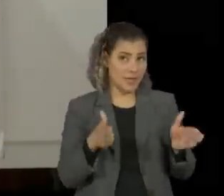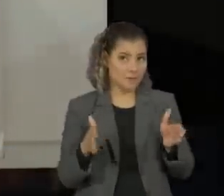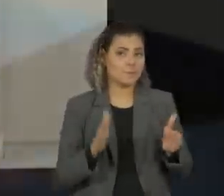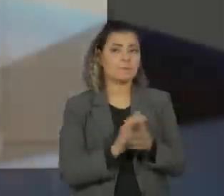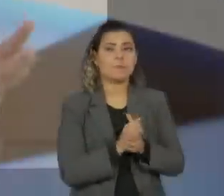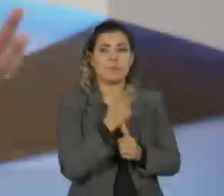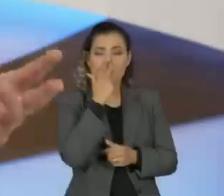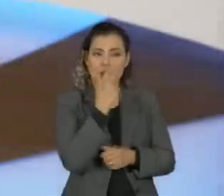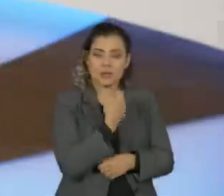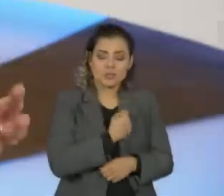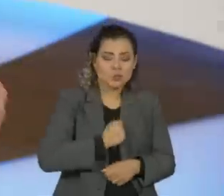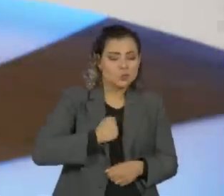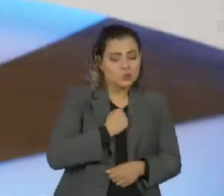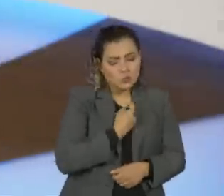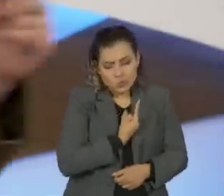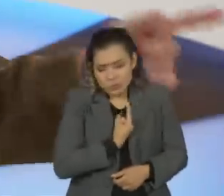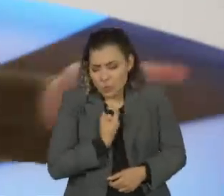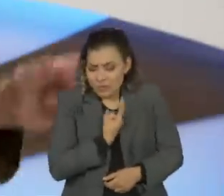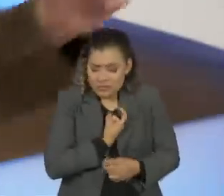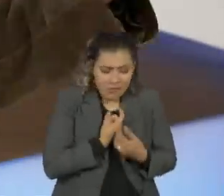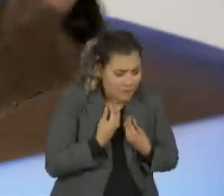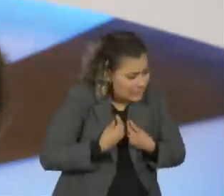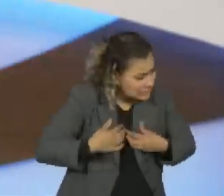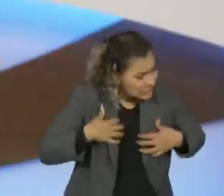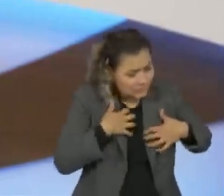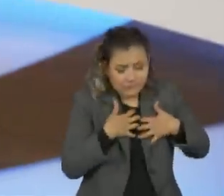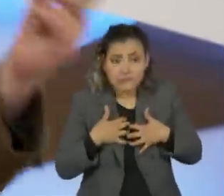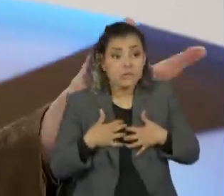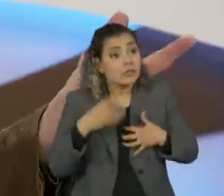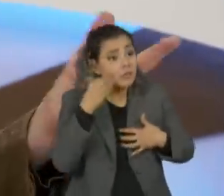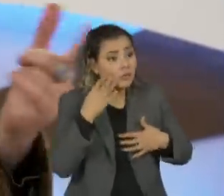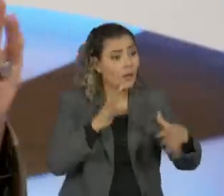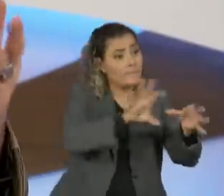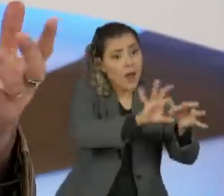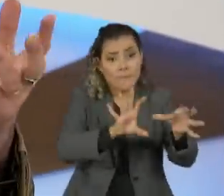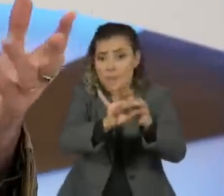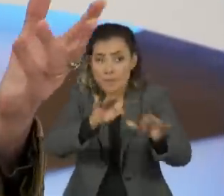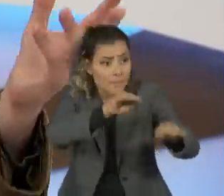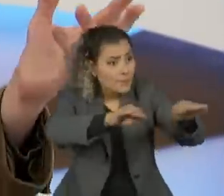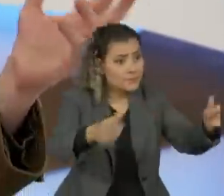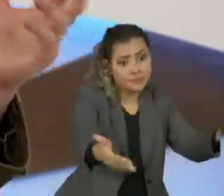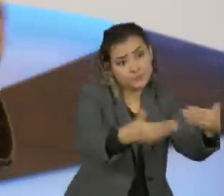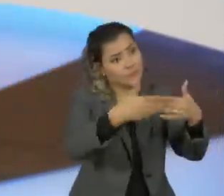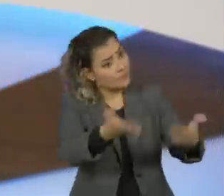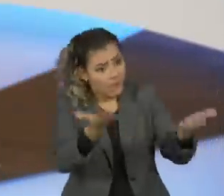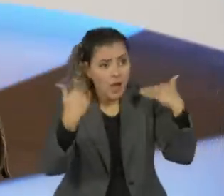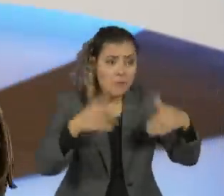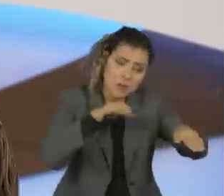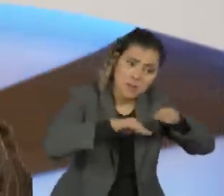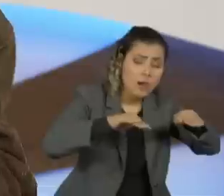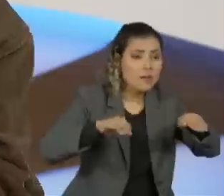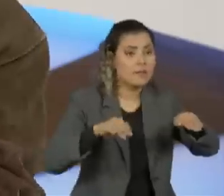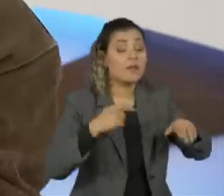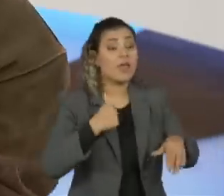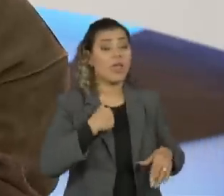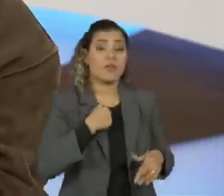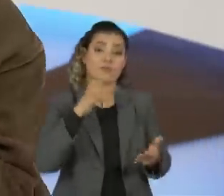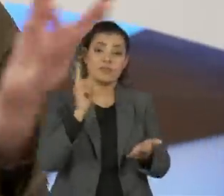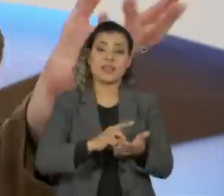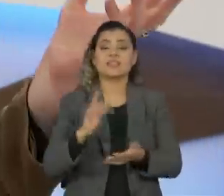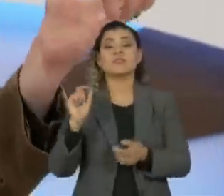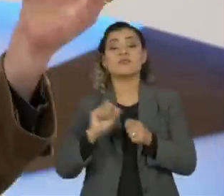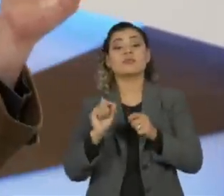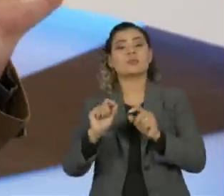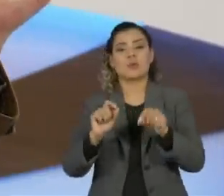nessa solidão, você tentar conectar com pessoas. Aí, por exemplo, eu fiz uma reconciliação patética do